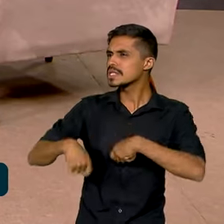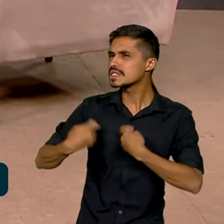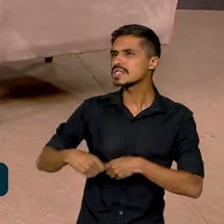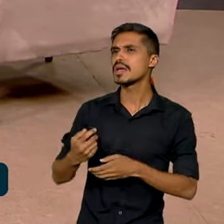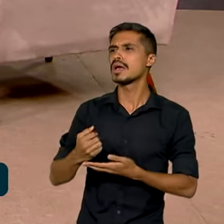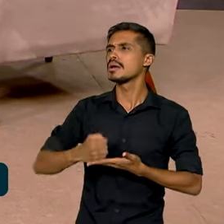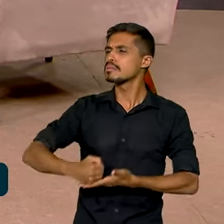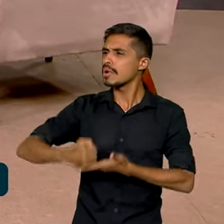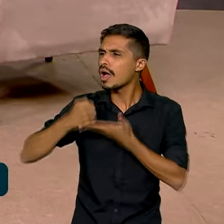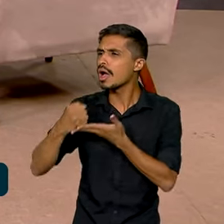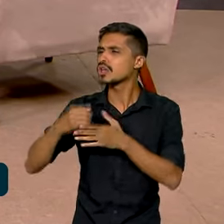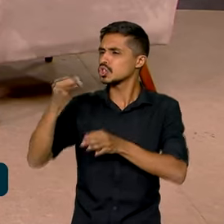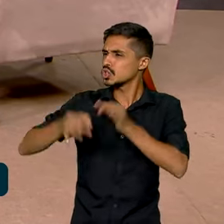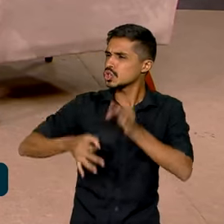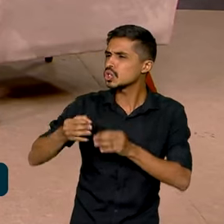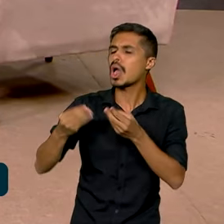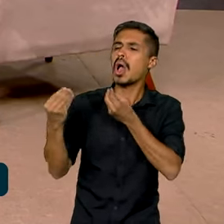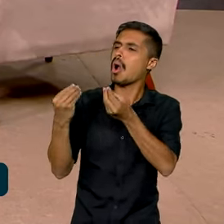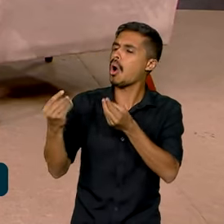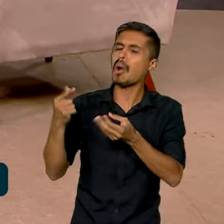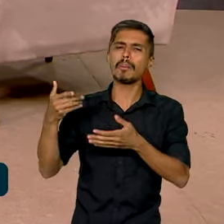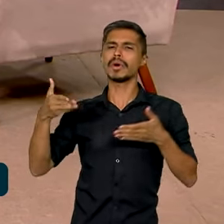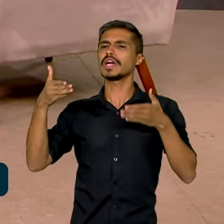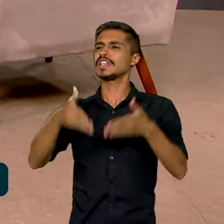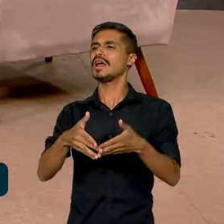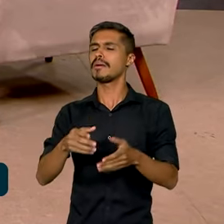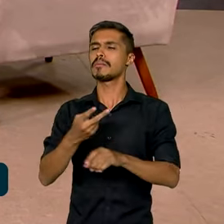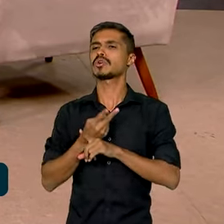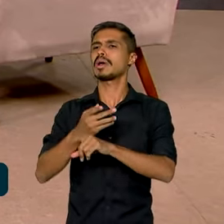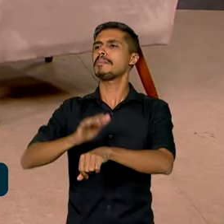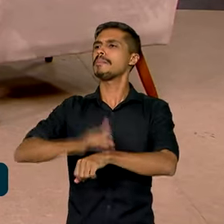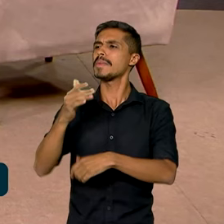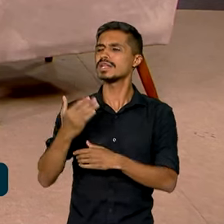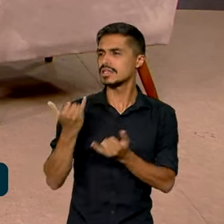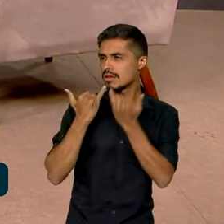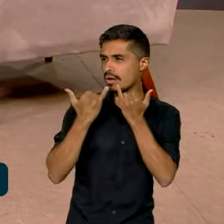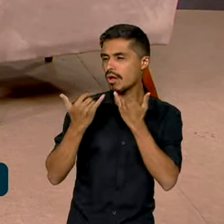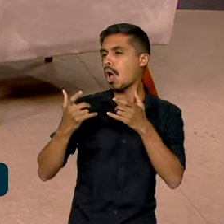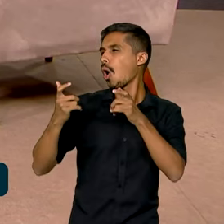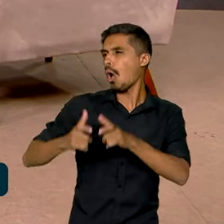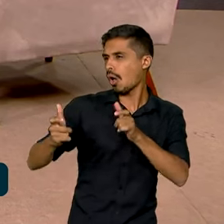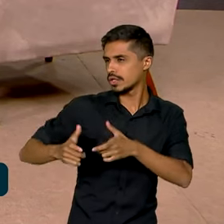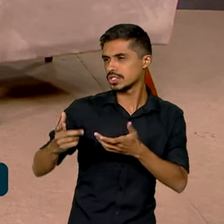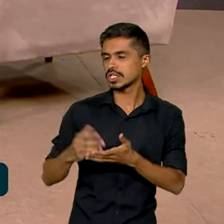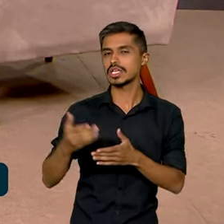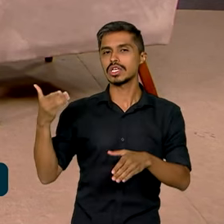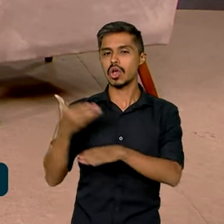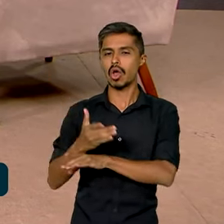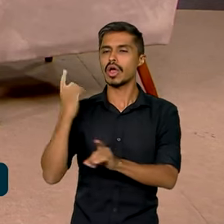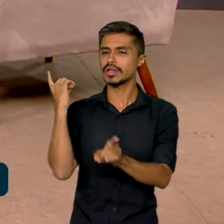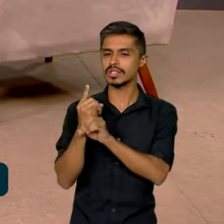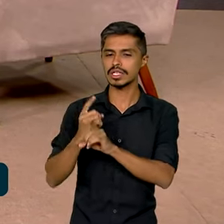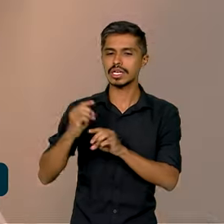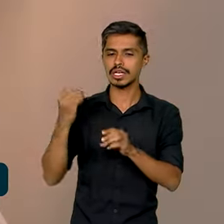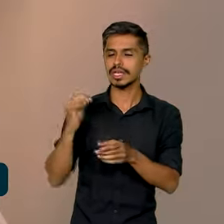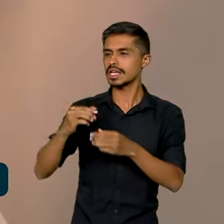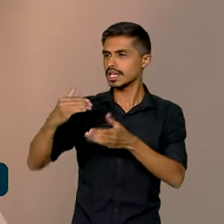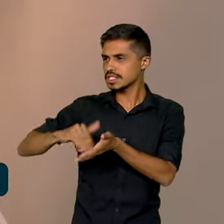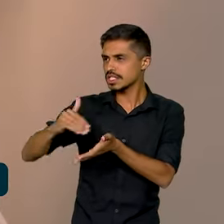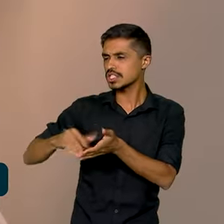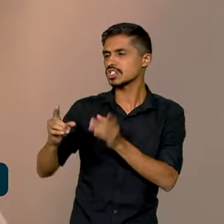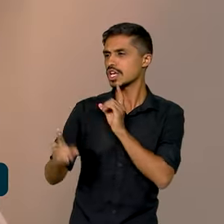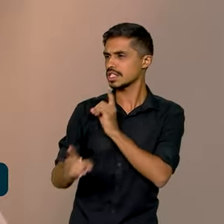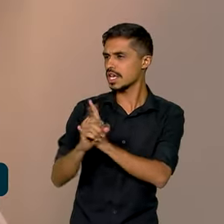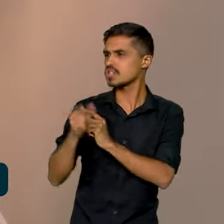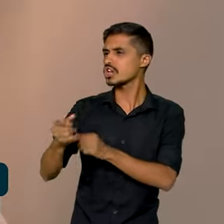mãe que esteja nos assistindo, onde ela pode procurar mais informações e encontrar aí a Secretaria de Acesso à Justiça. Olha, é